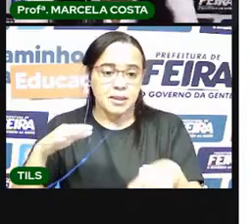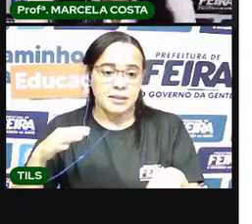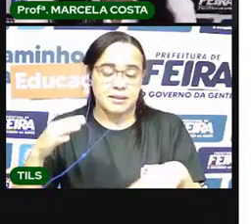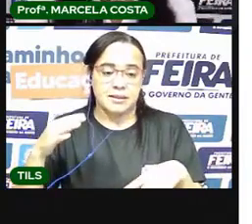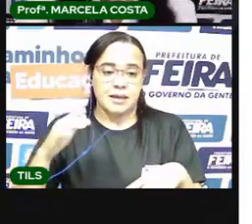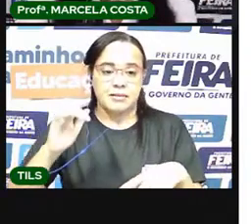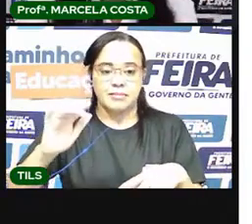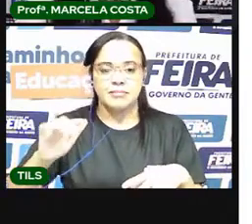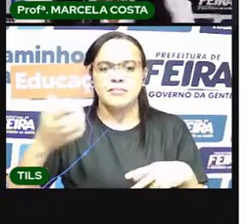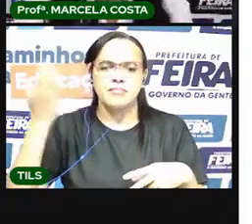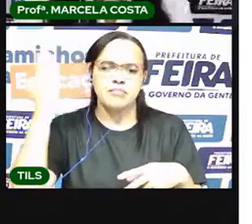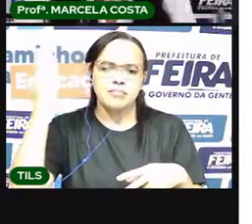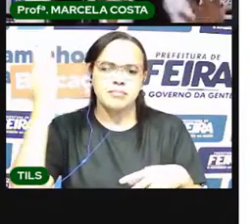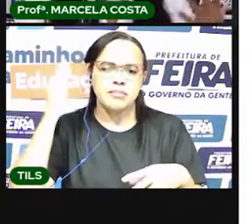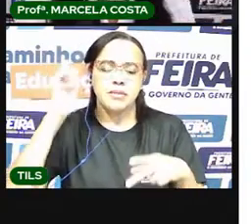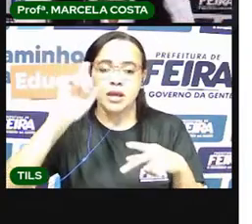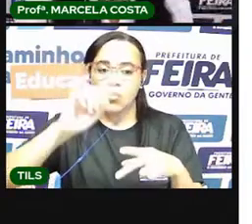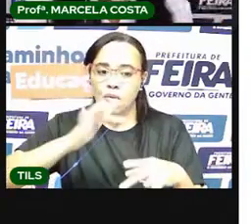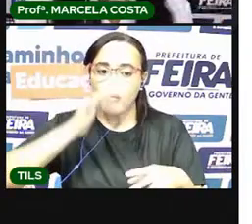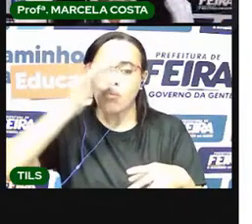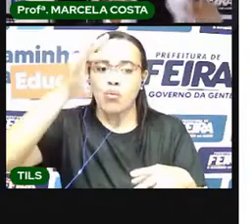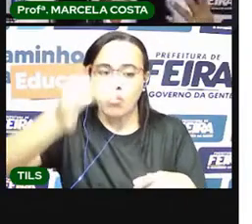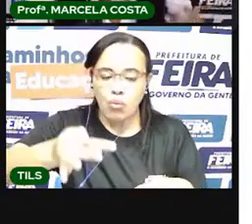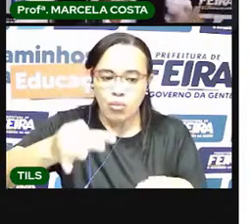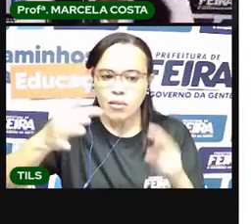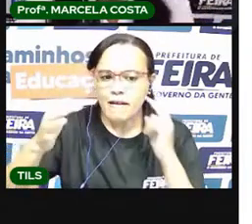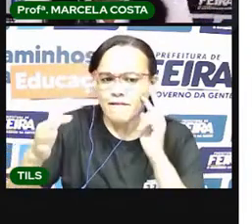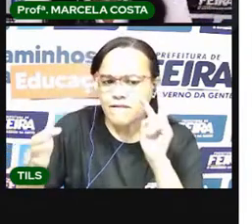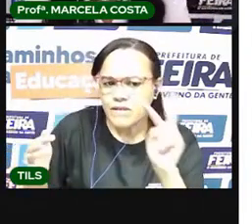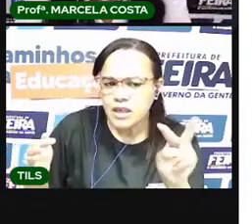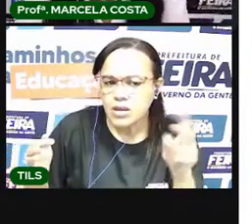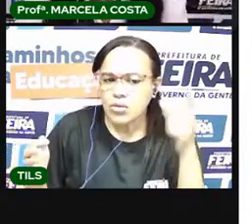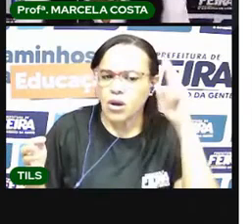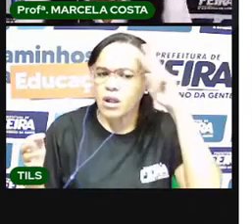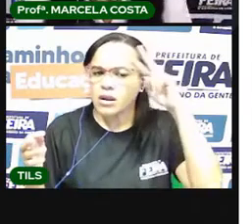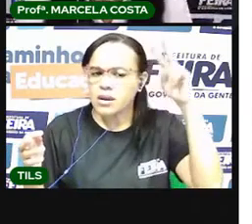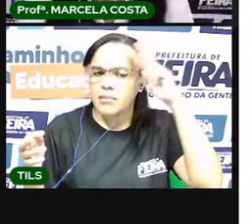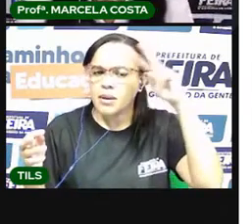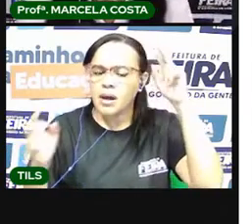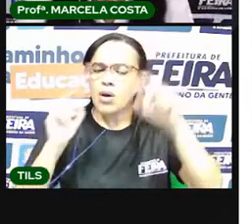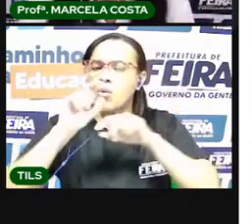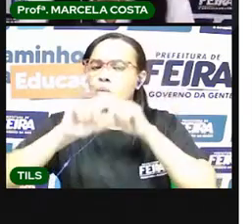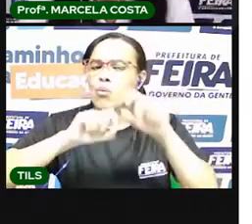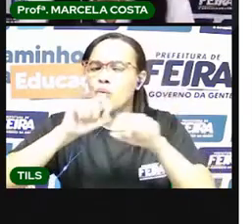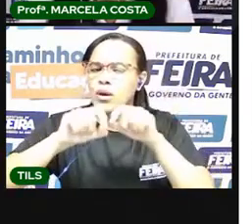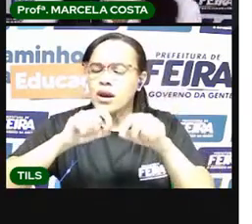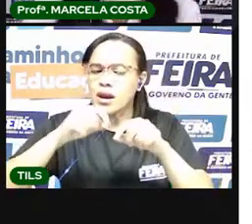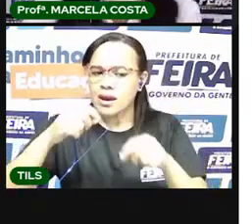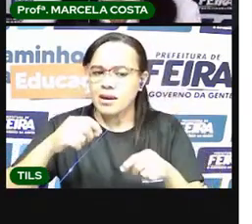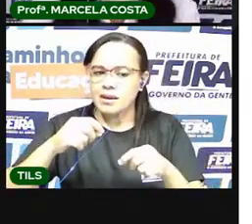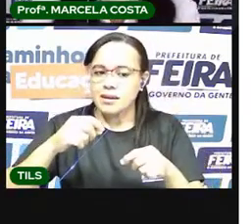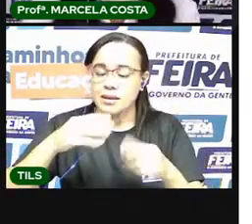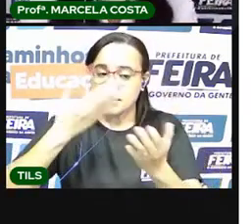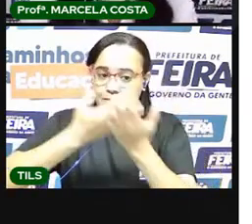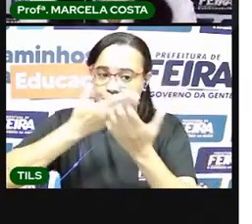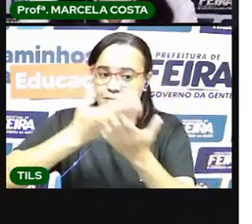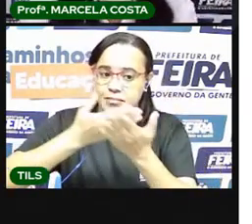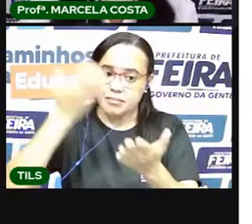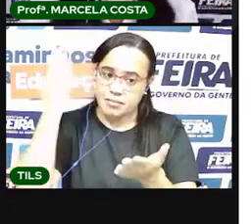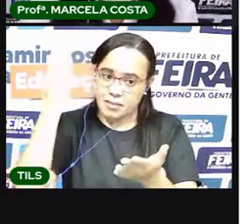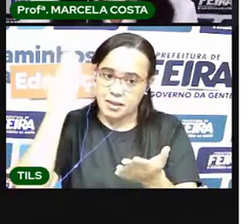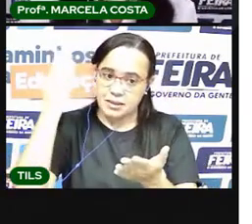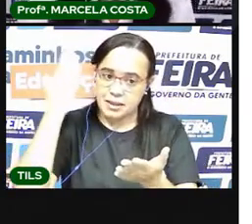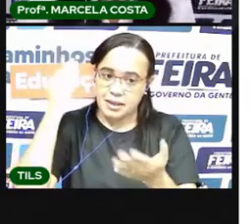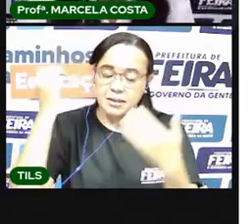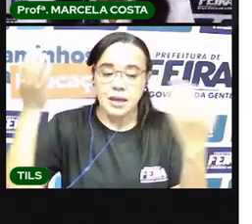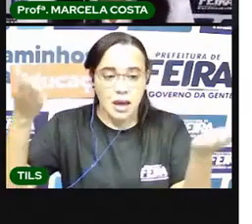gente acabou de ver um calendário do mês de abril Relembrando o a gente viu na aula da semana passada Não foi isso? É com